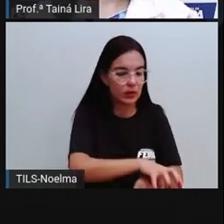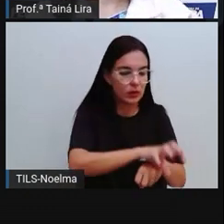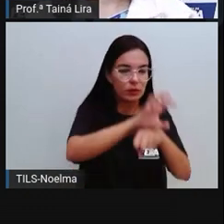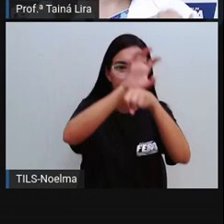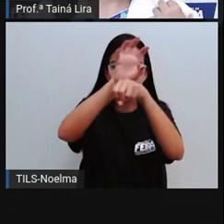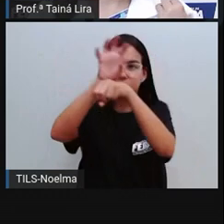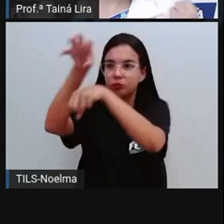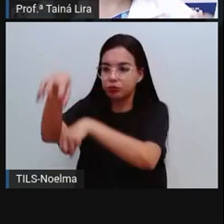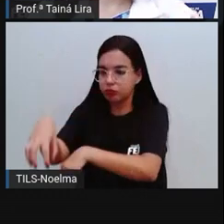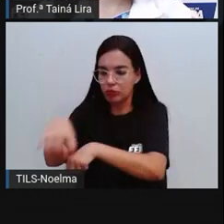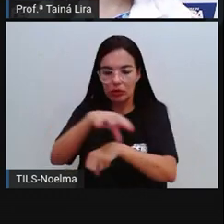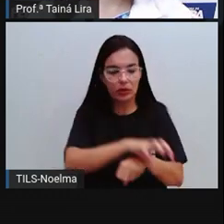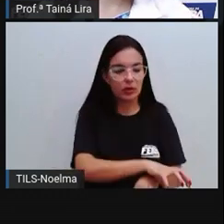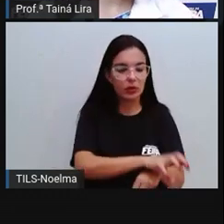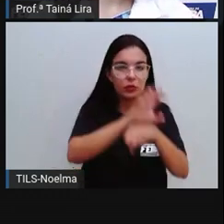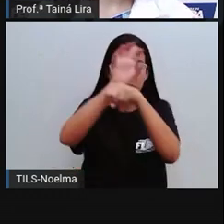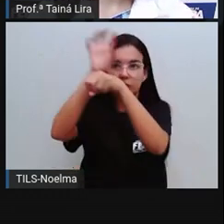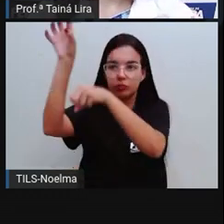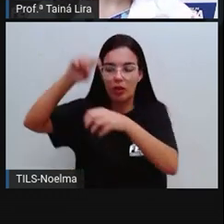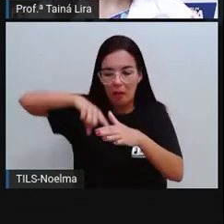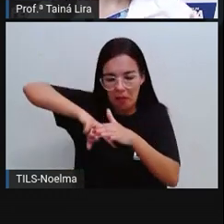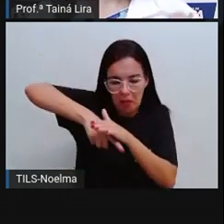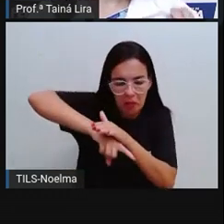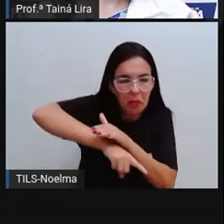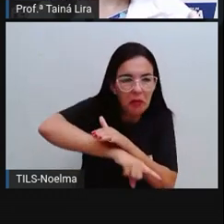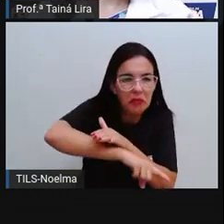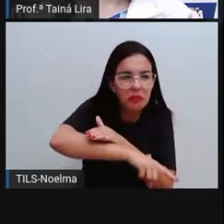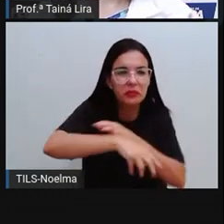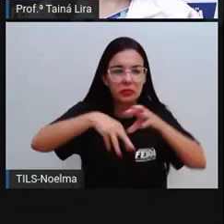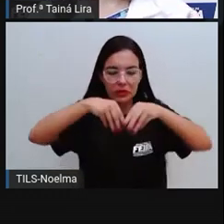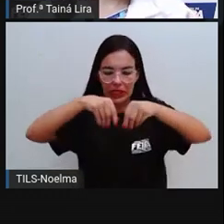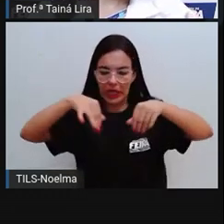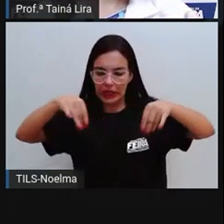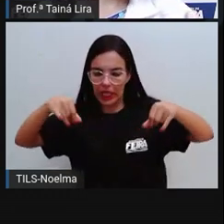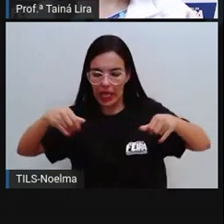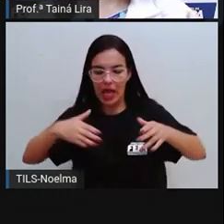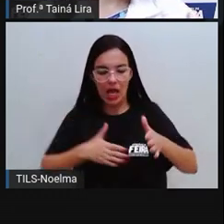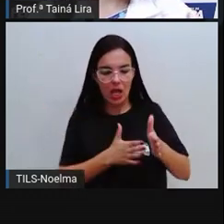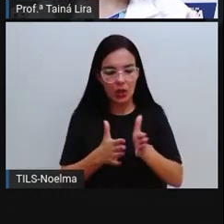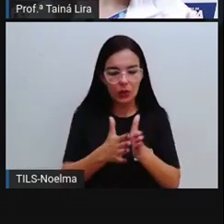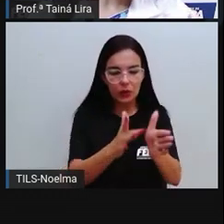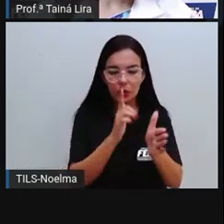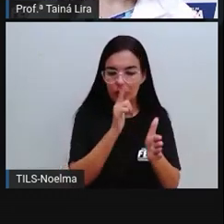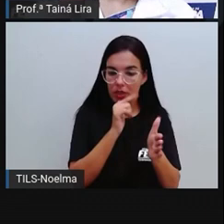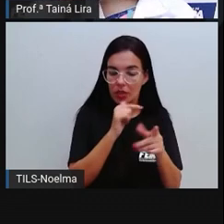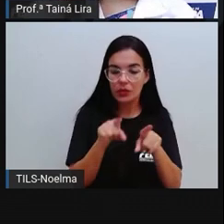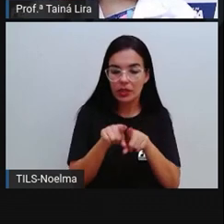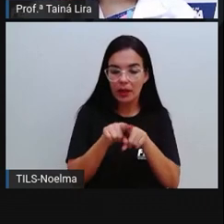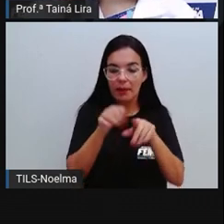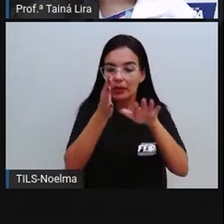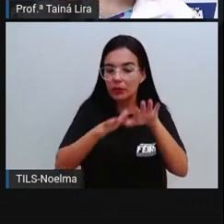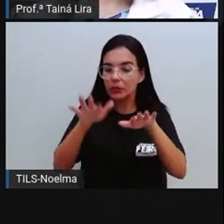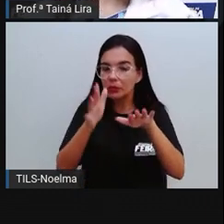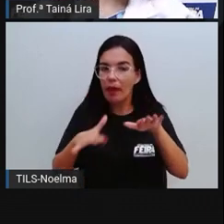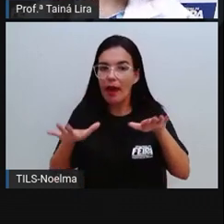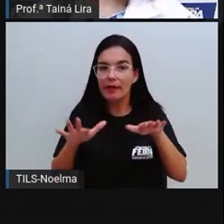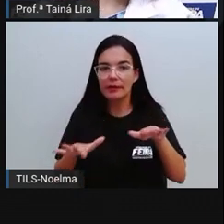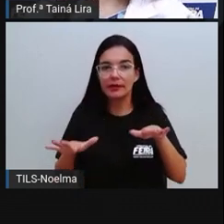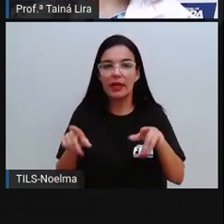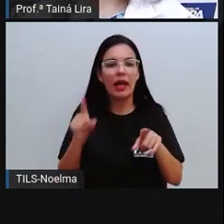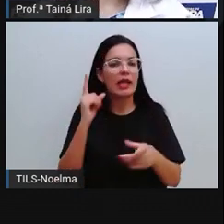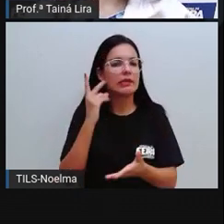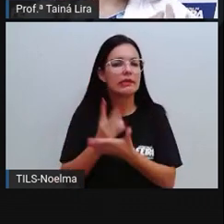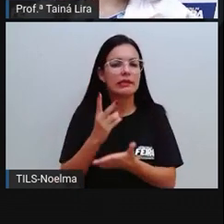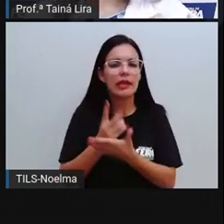vai extrair minérios dos solos, né, dos rios e dos mares, tá bom? Então toda vez que